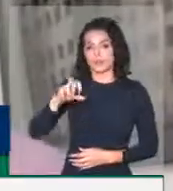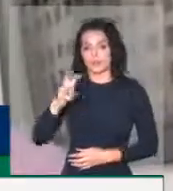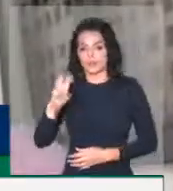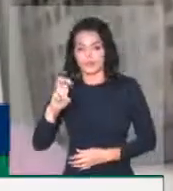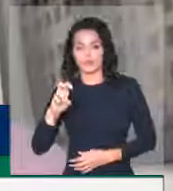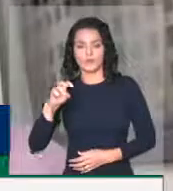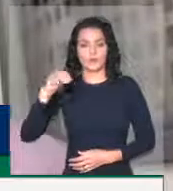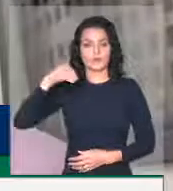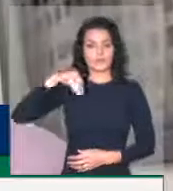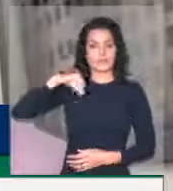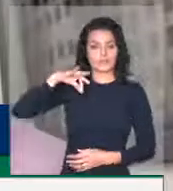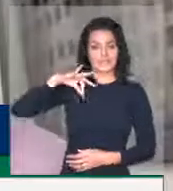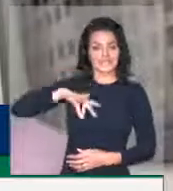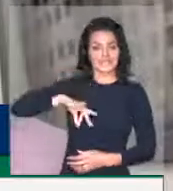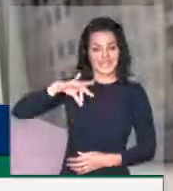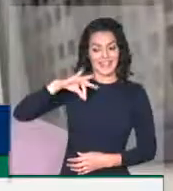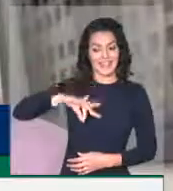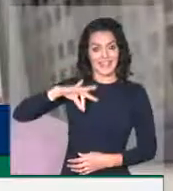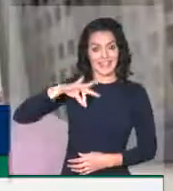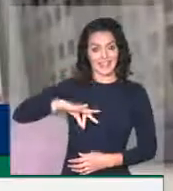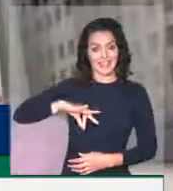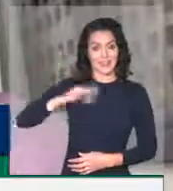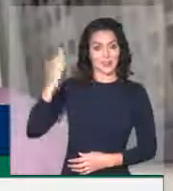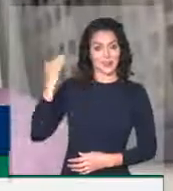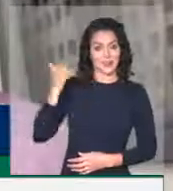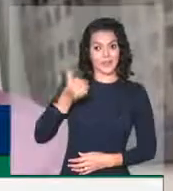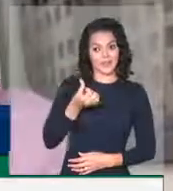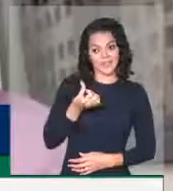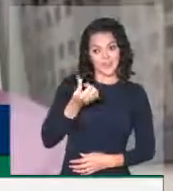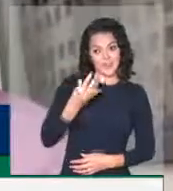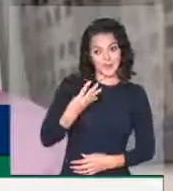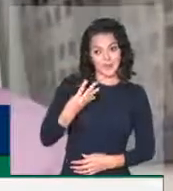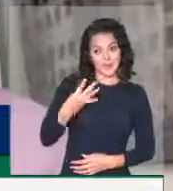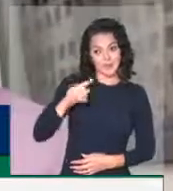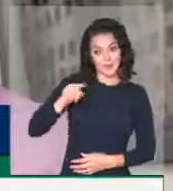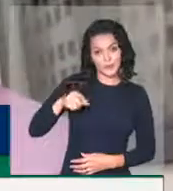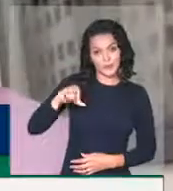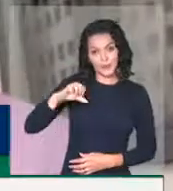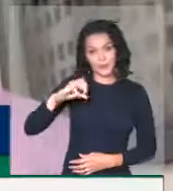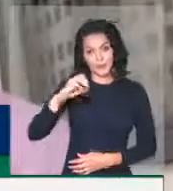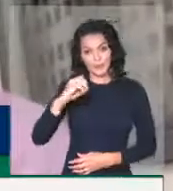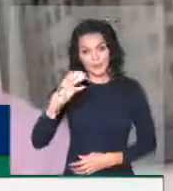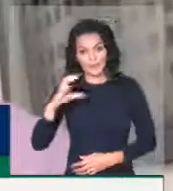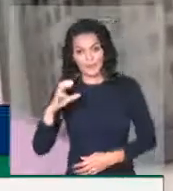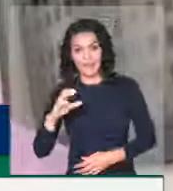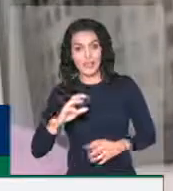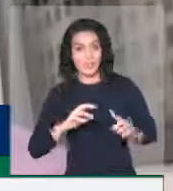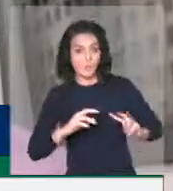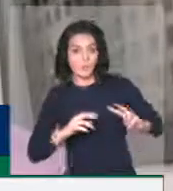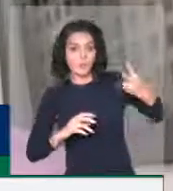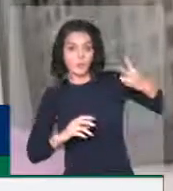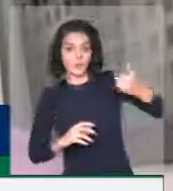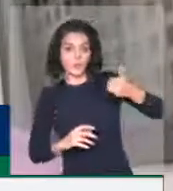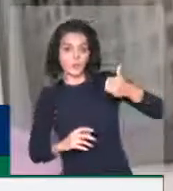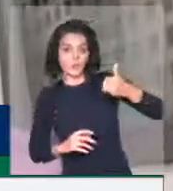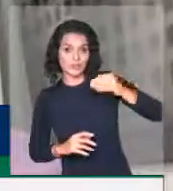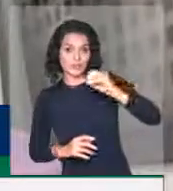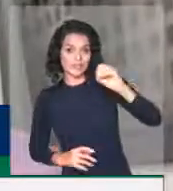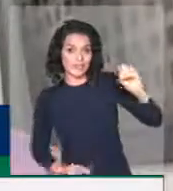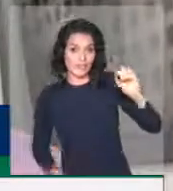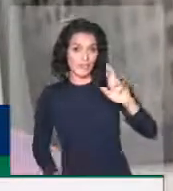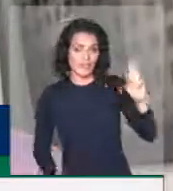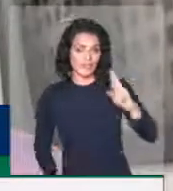quando o salário mínimo saiu de R 64,90 para R 100, nós tivemos uma